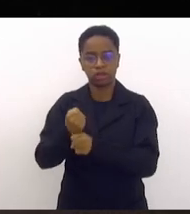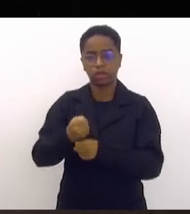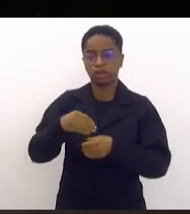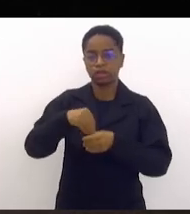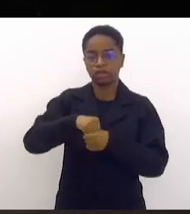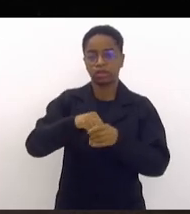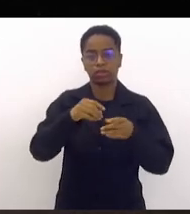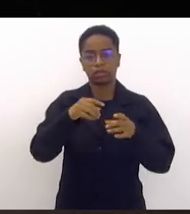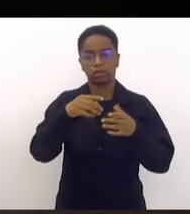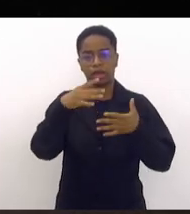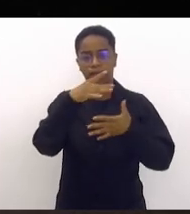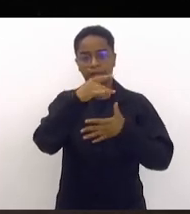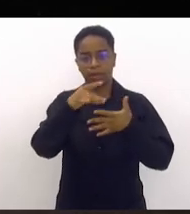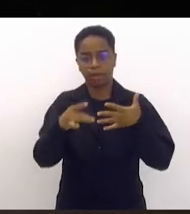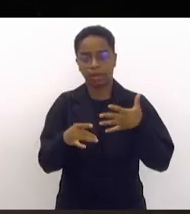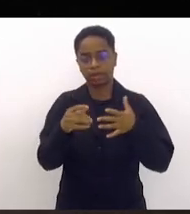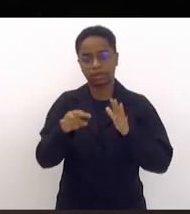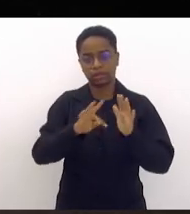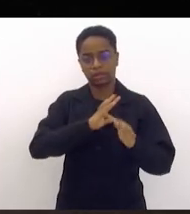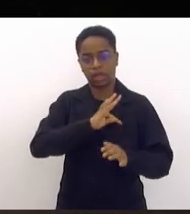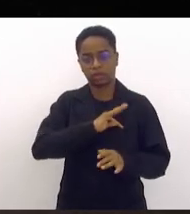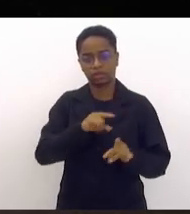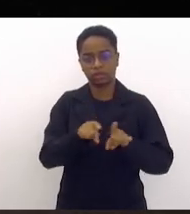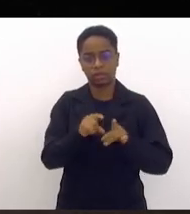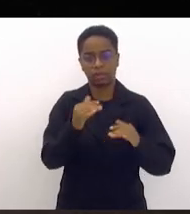especificações técnicas e padrões